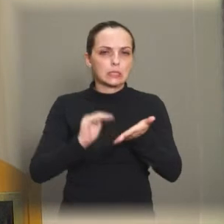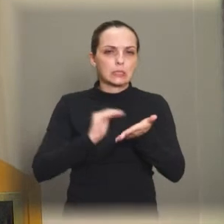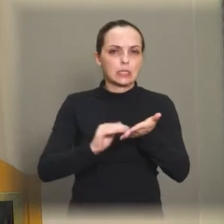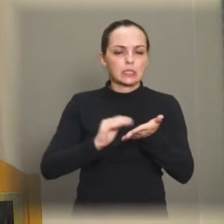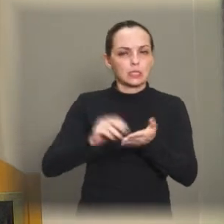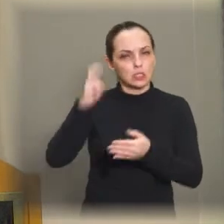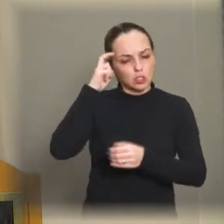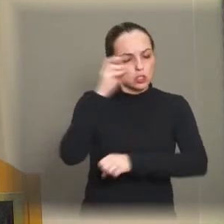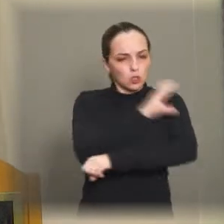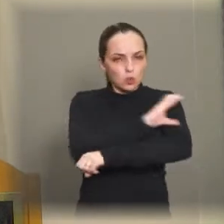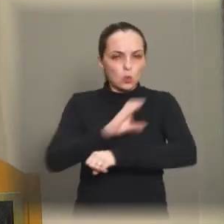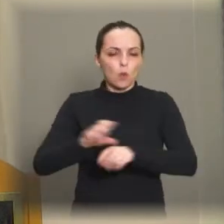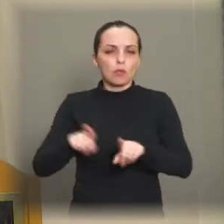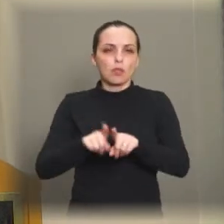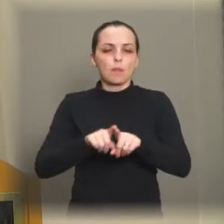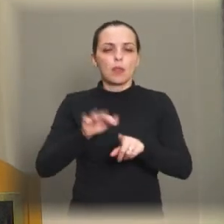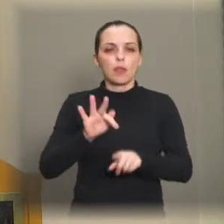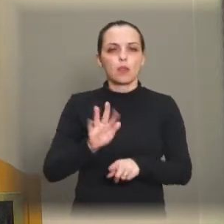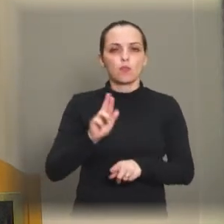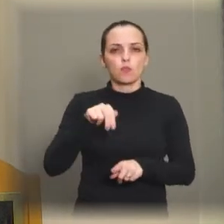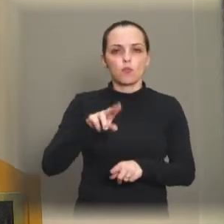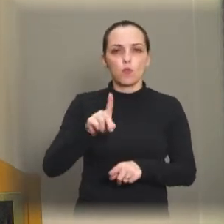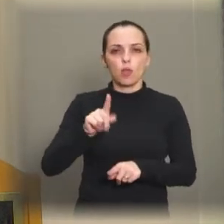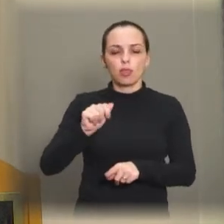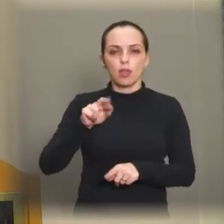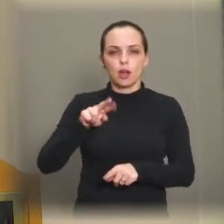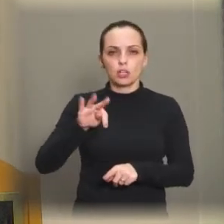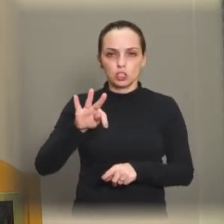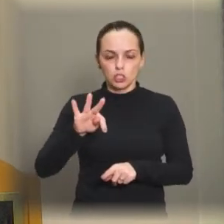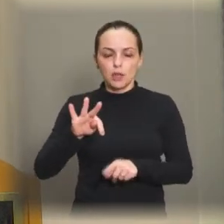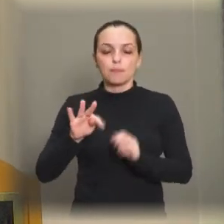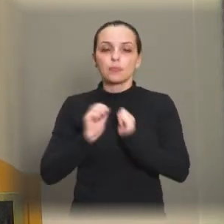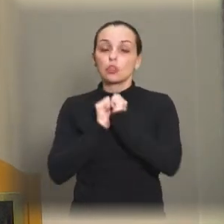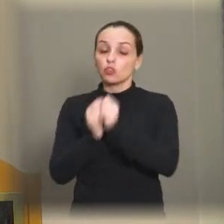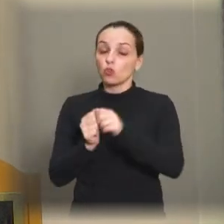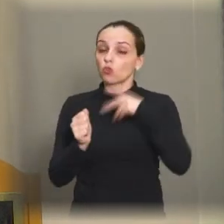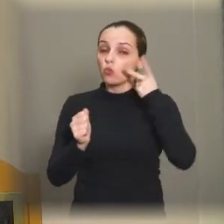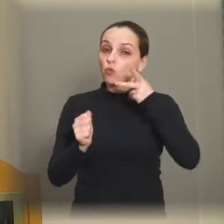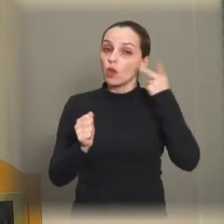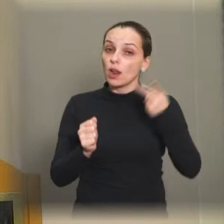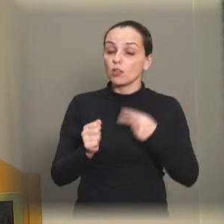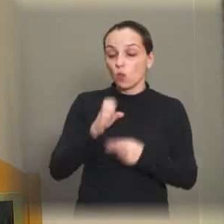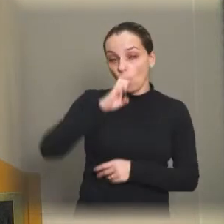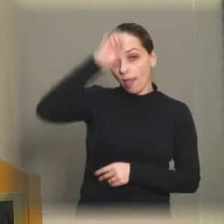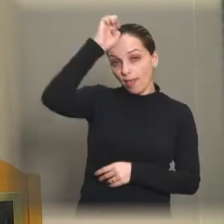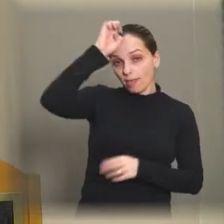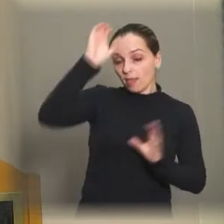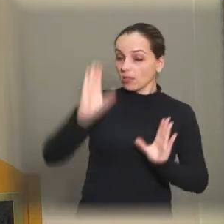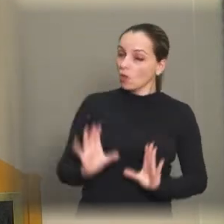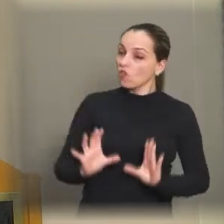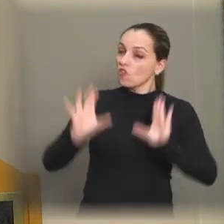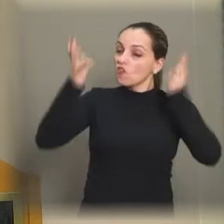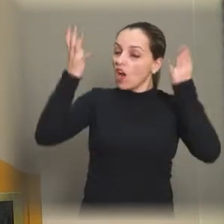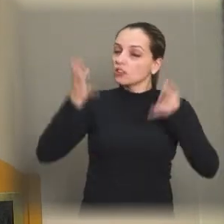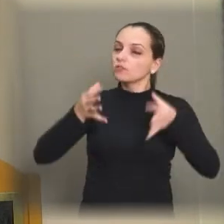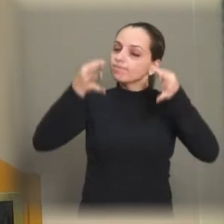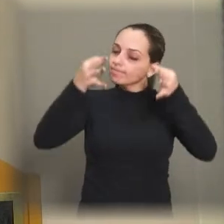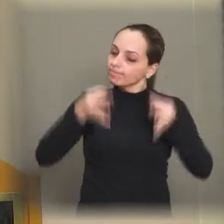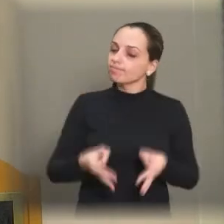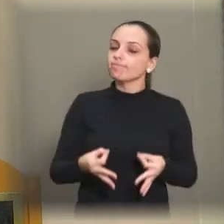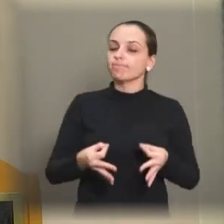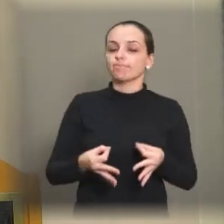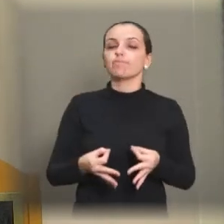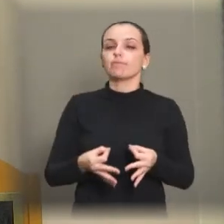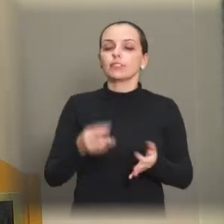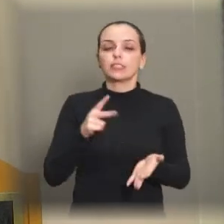Cultura como a Fundarte, que, em parceria com o mandato do vereador Elias Chediek, proporcionou um evento aí para os